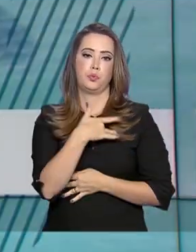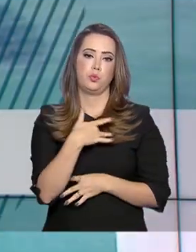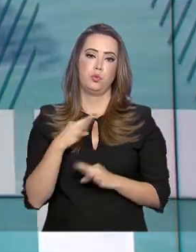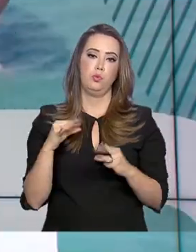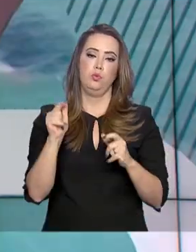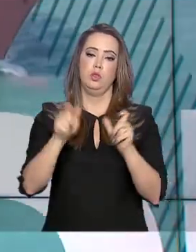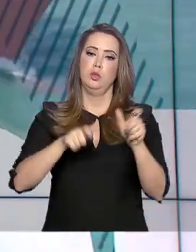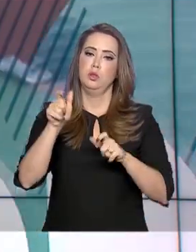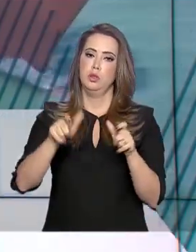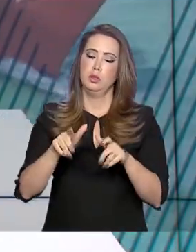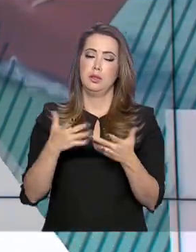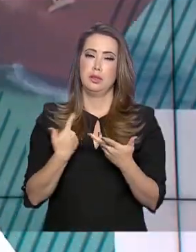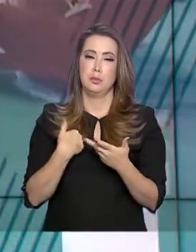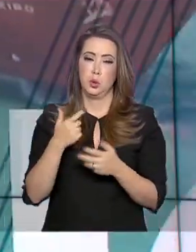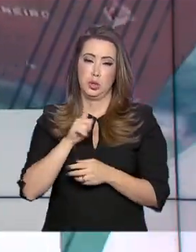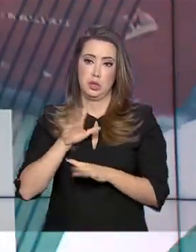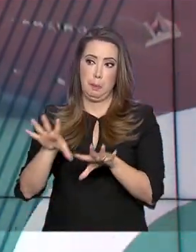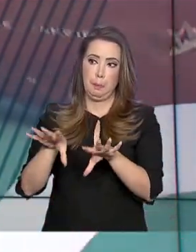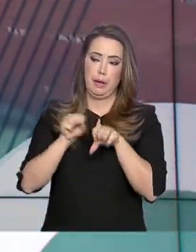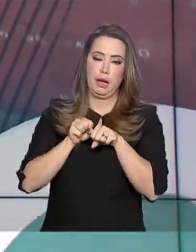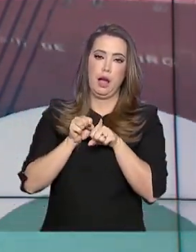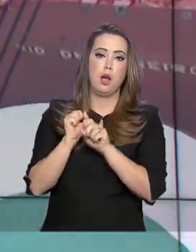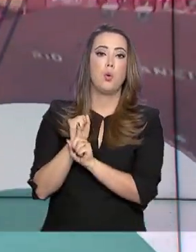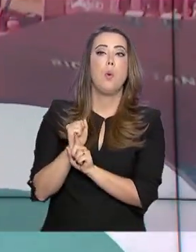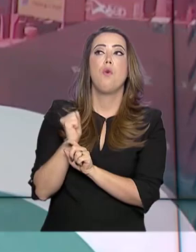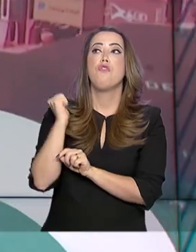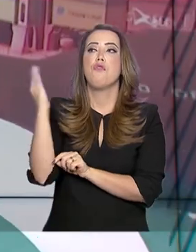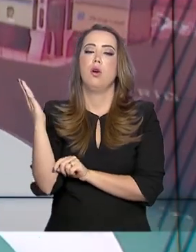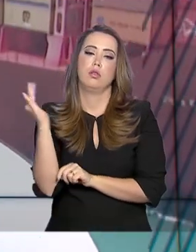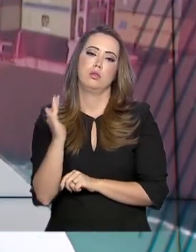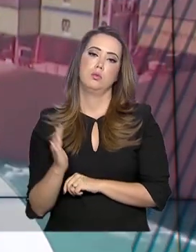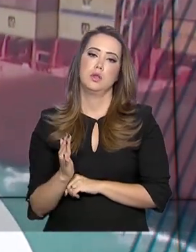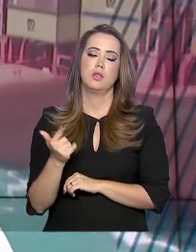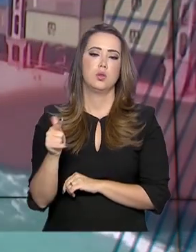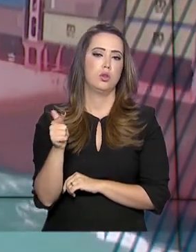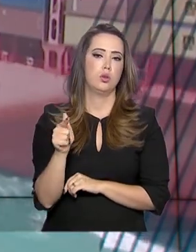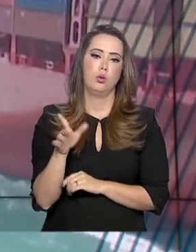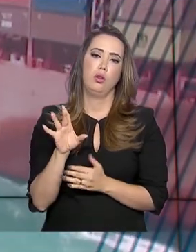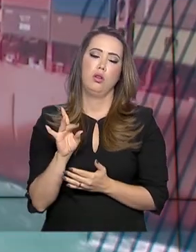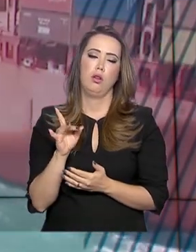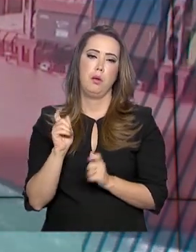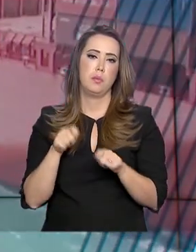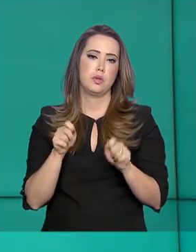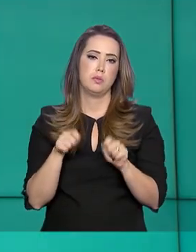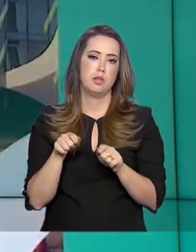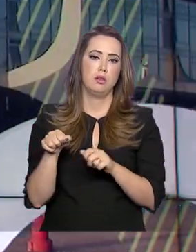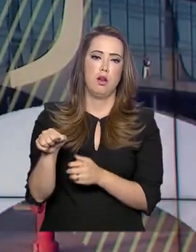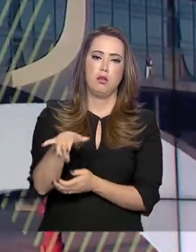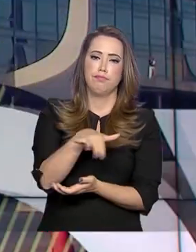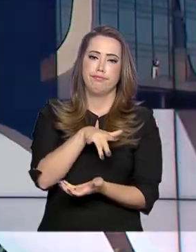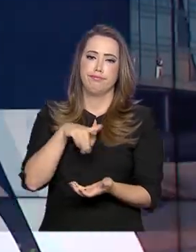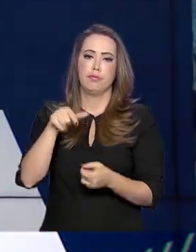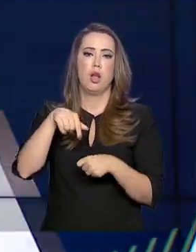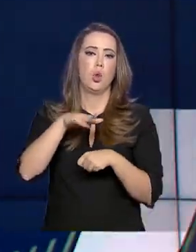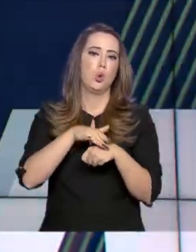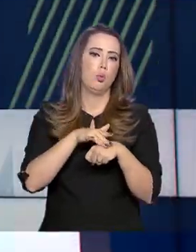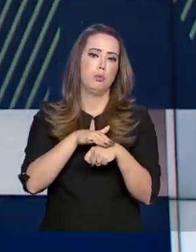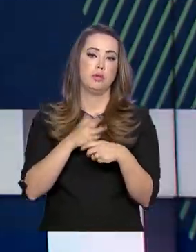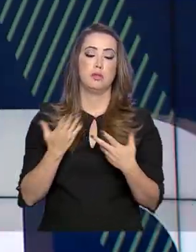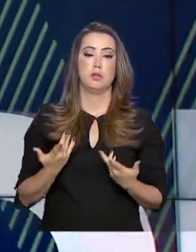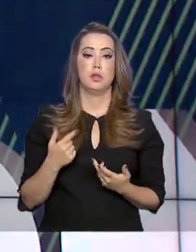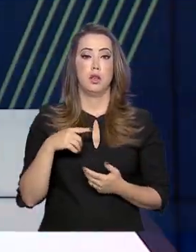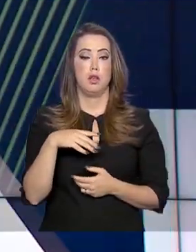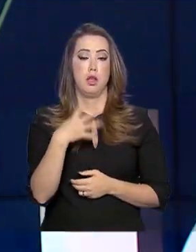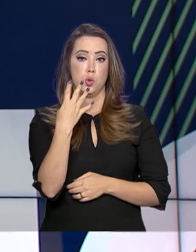coronavírus foram contraídos no exterior e não há indícios de circulação da doença no país. Daqui a pouco, às quatro da tarde,